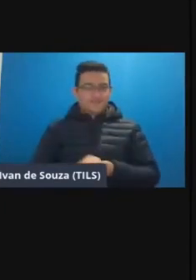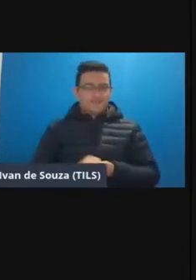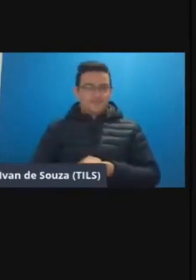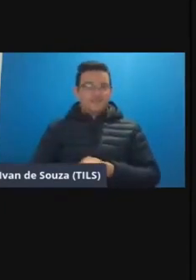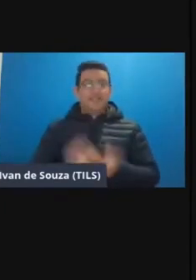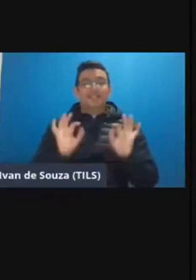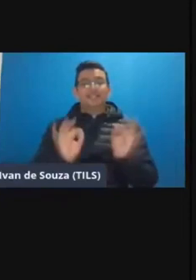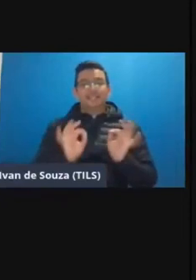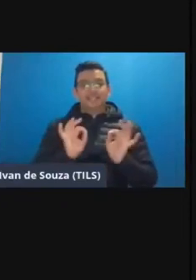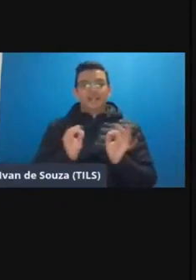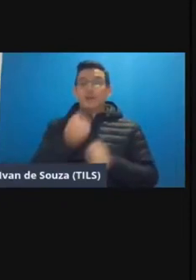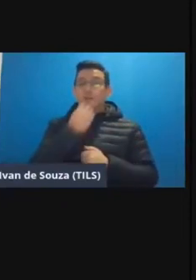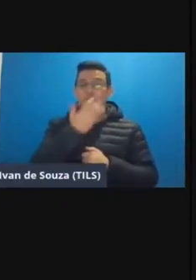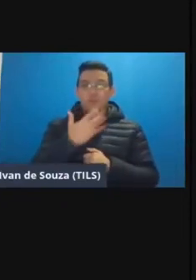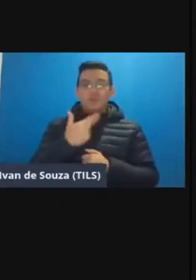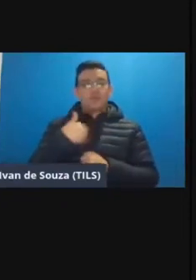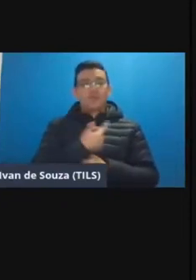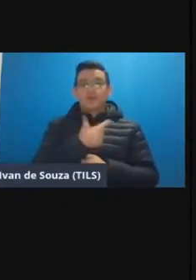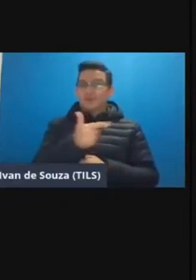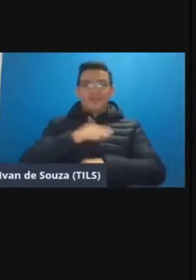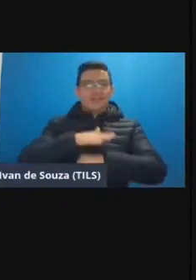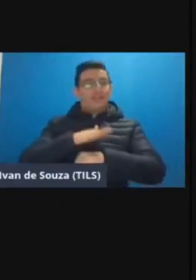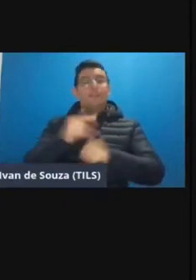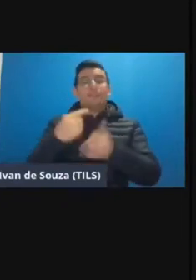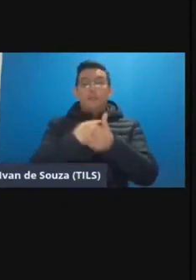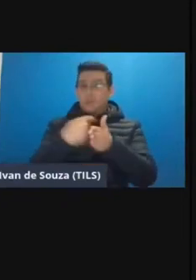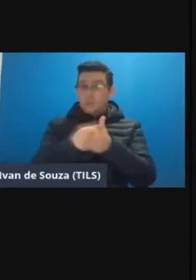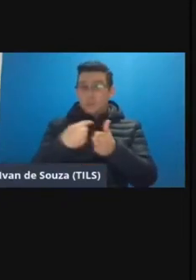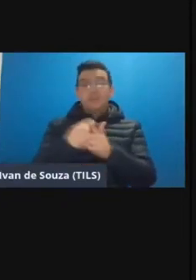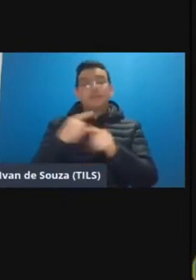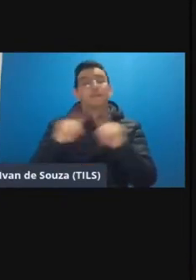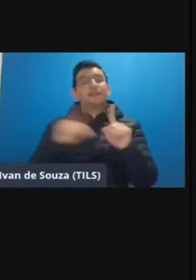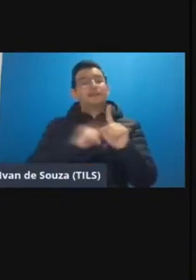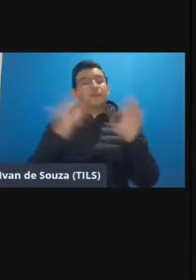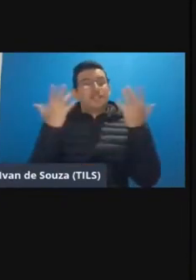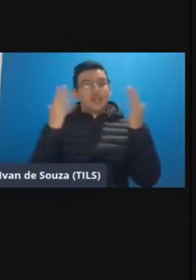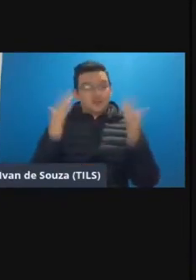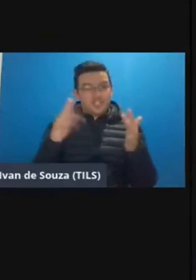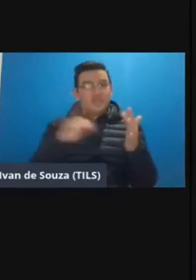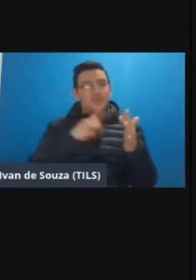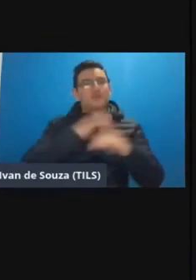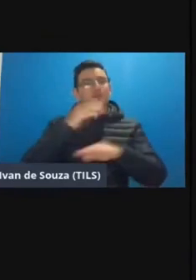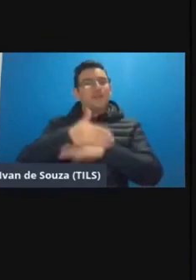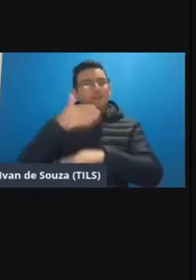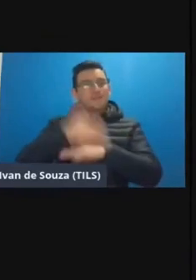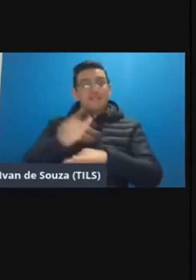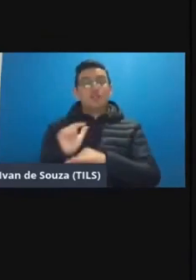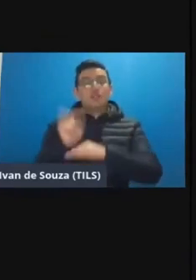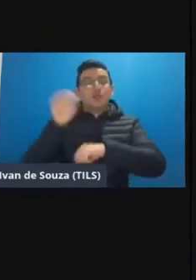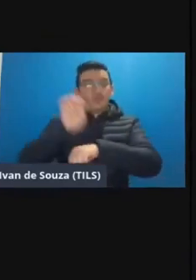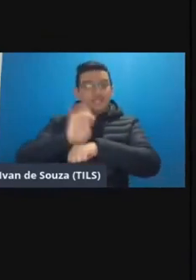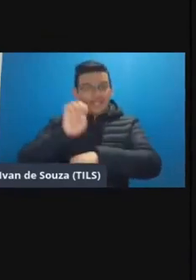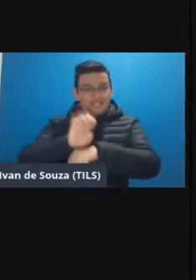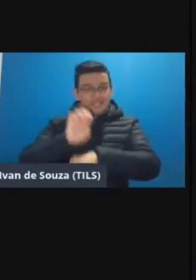exatamente bom pessoal a gente não tem mais perguntas aqui mas temos elogios temos participantes até de outro estado